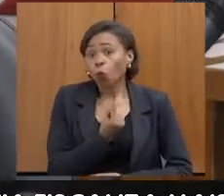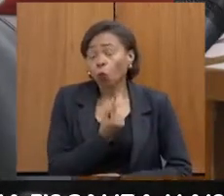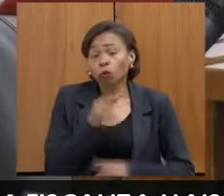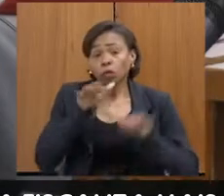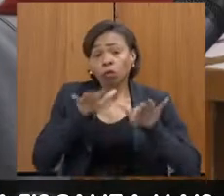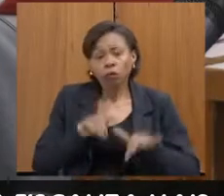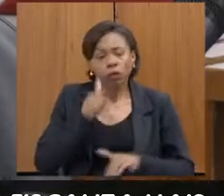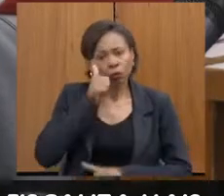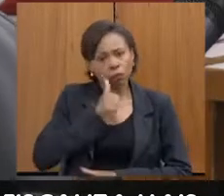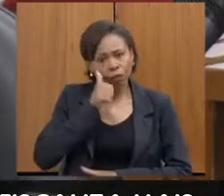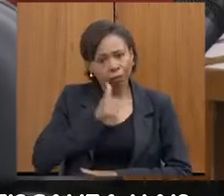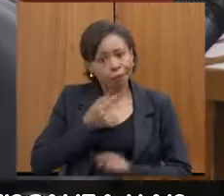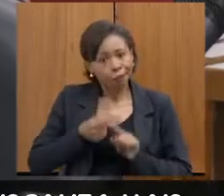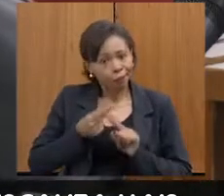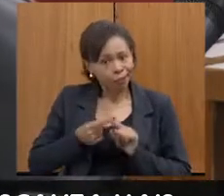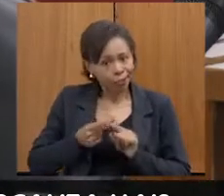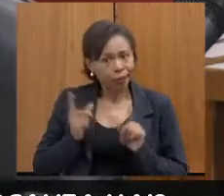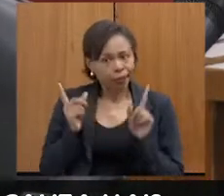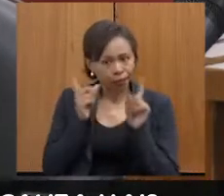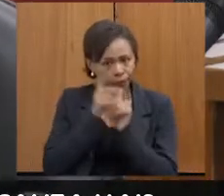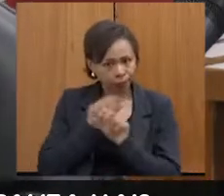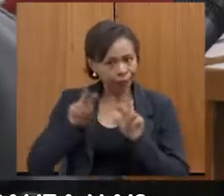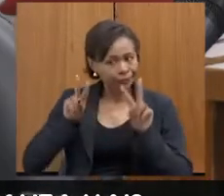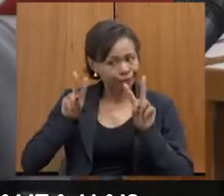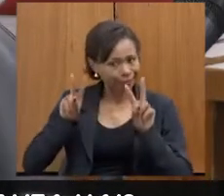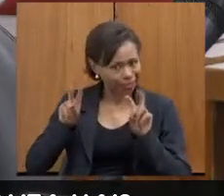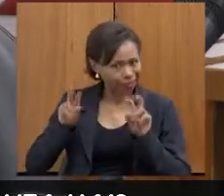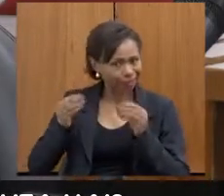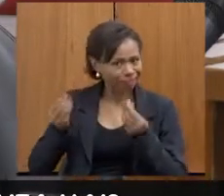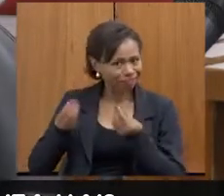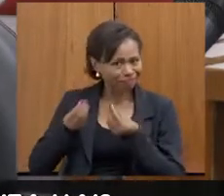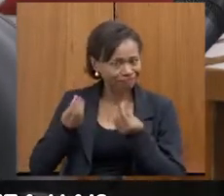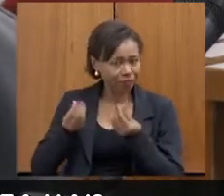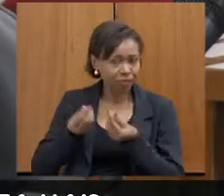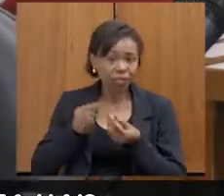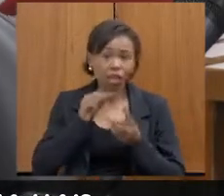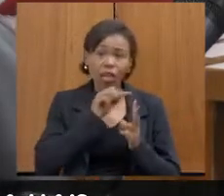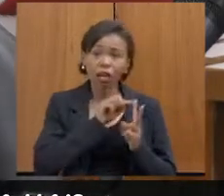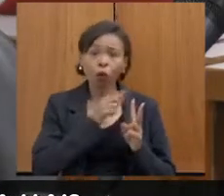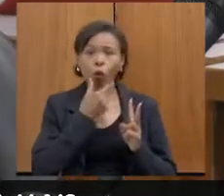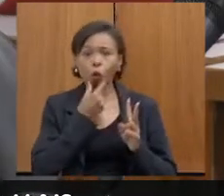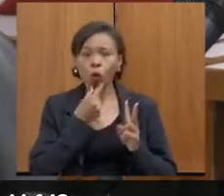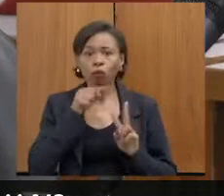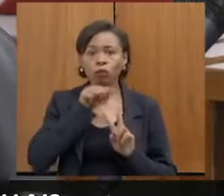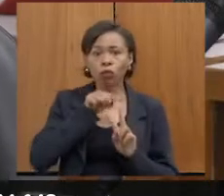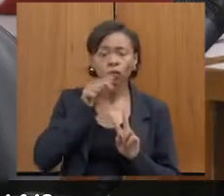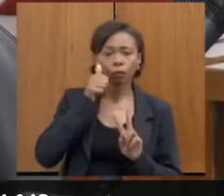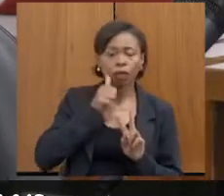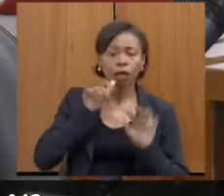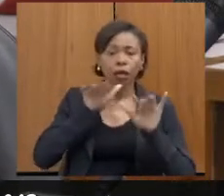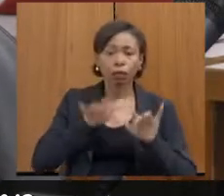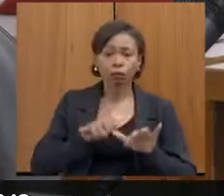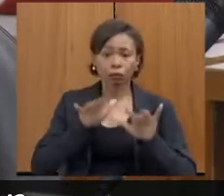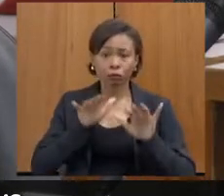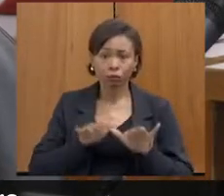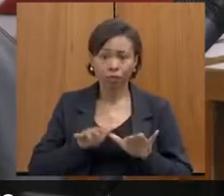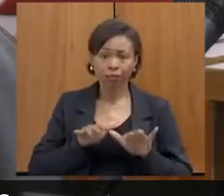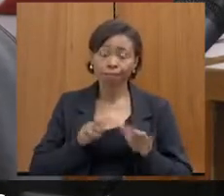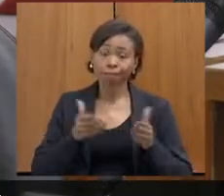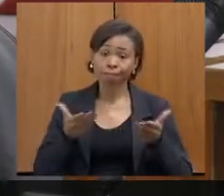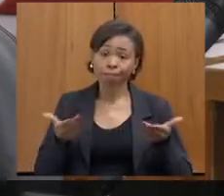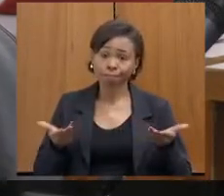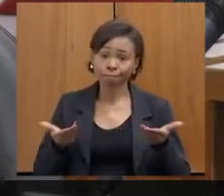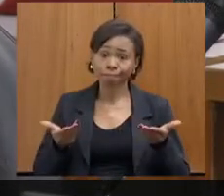porque a gente sabe que é um tema delicado, a gente tem um homem e uma mulher escrivão, e vai na divisão, sabe? Então,